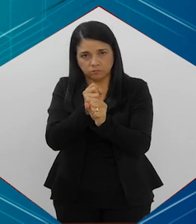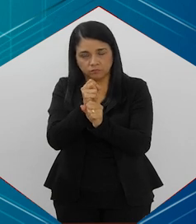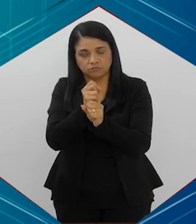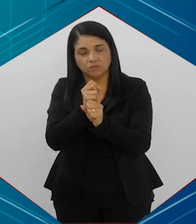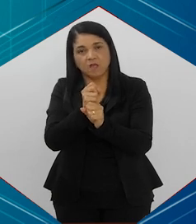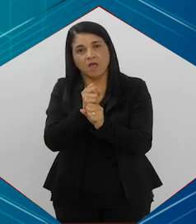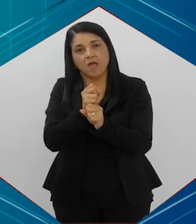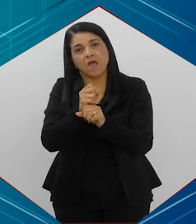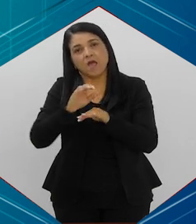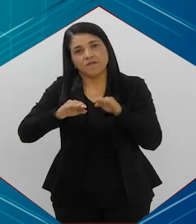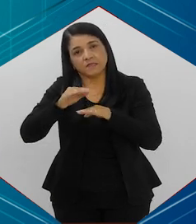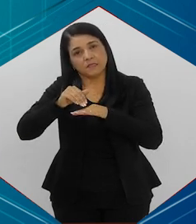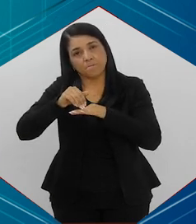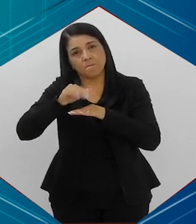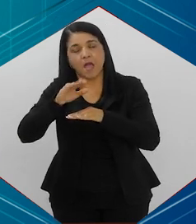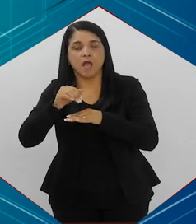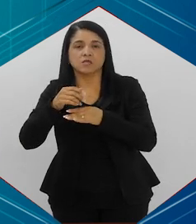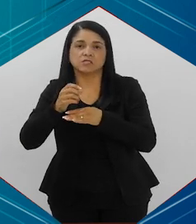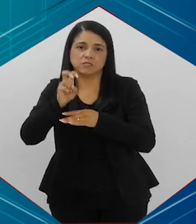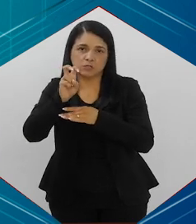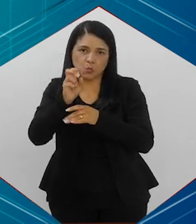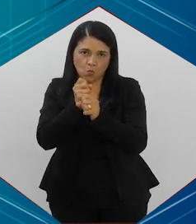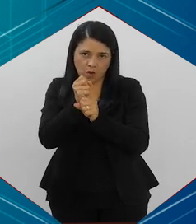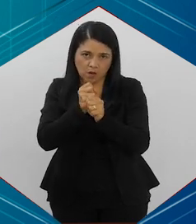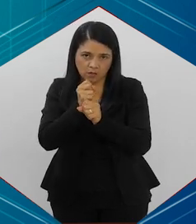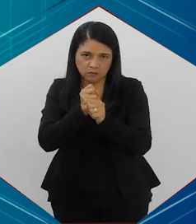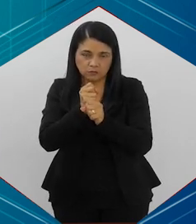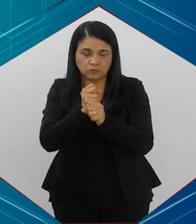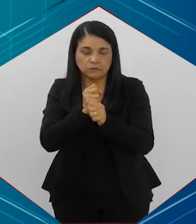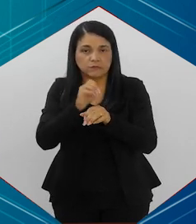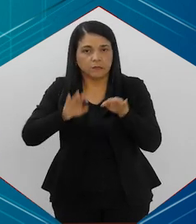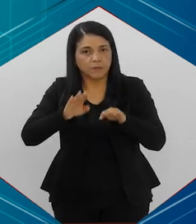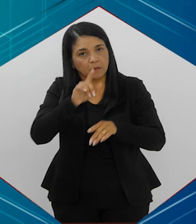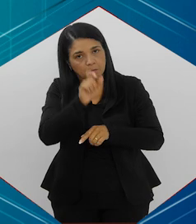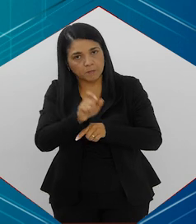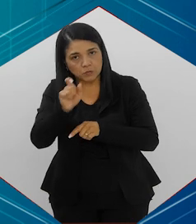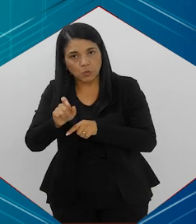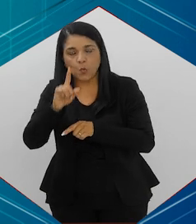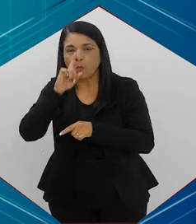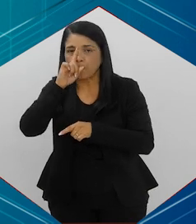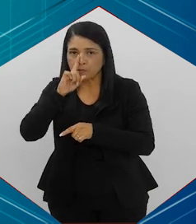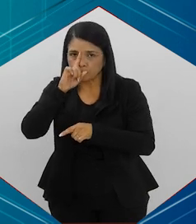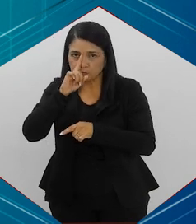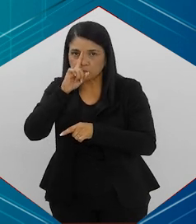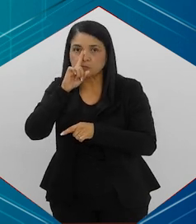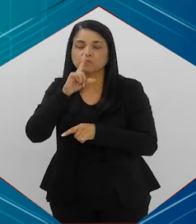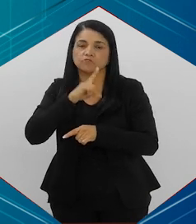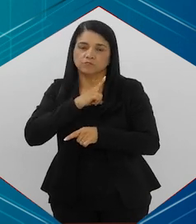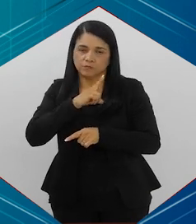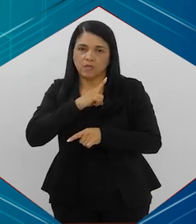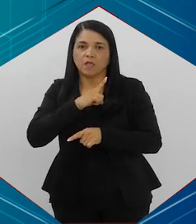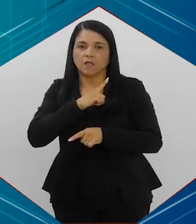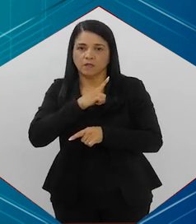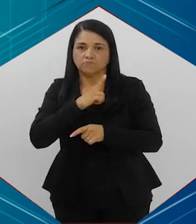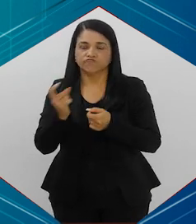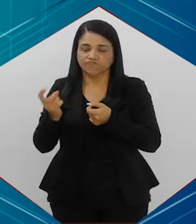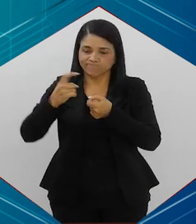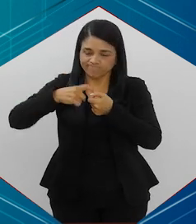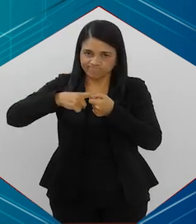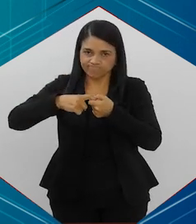fala, mas hoje em dia às vezes até mais, dependendo do caso, porque tem um risco muito alto de realmente